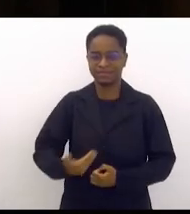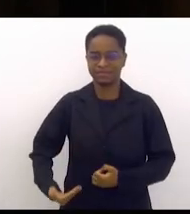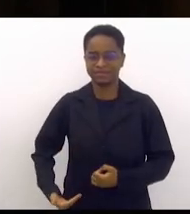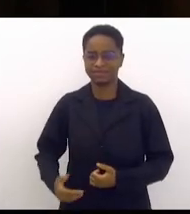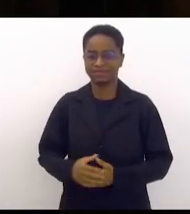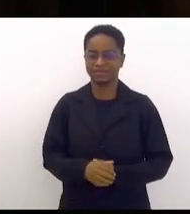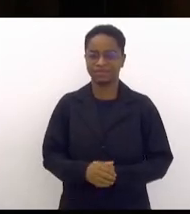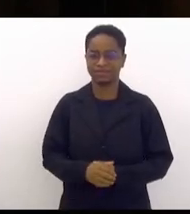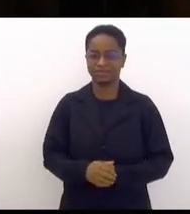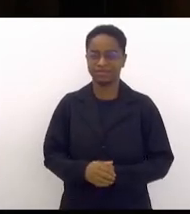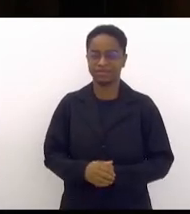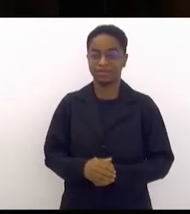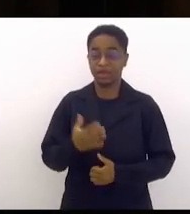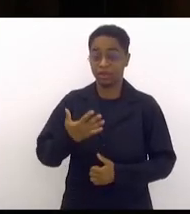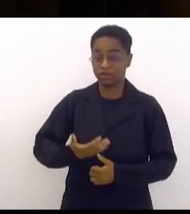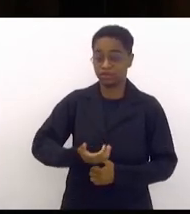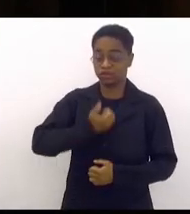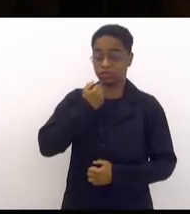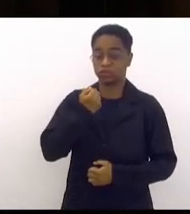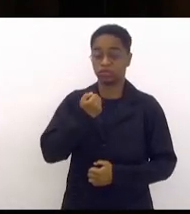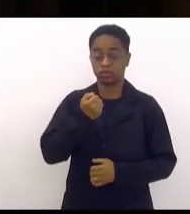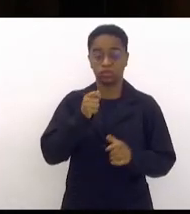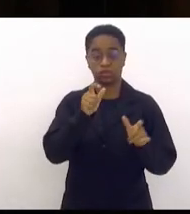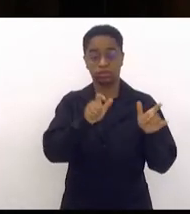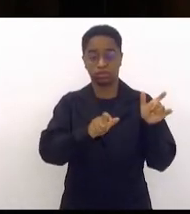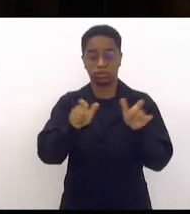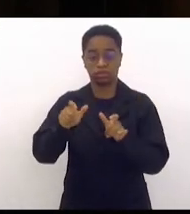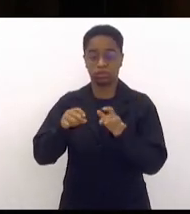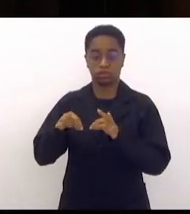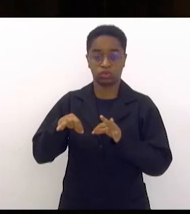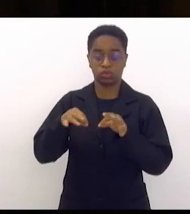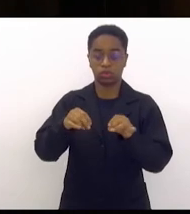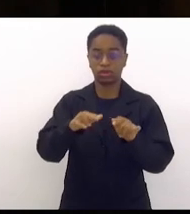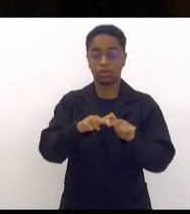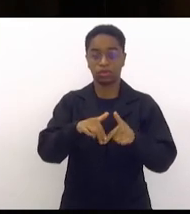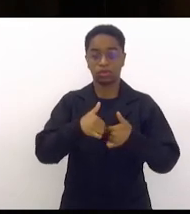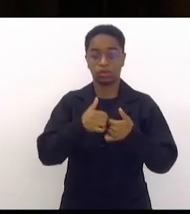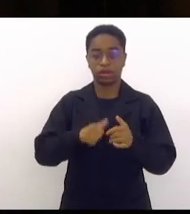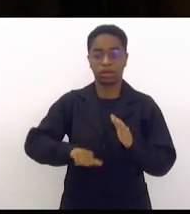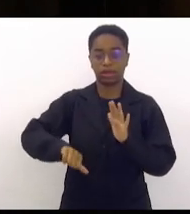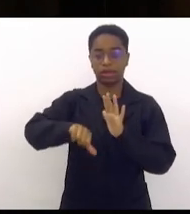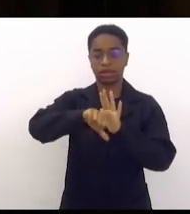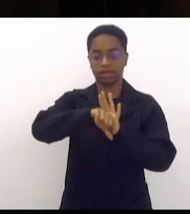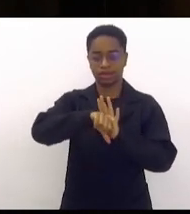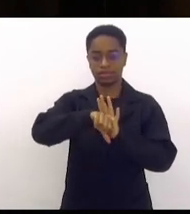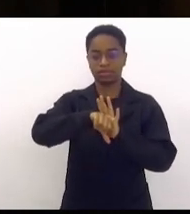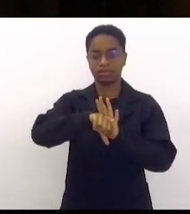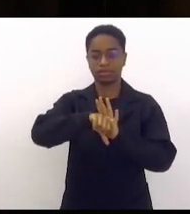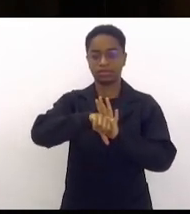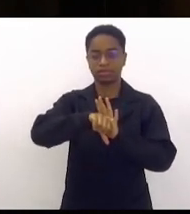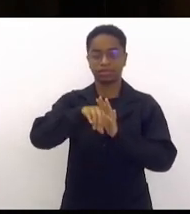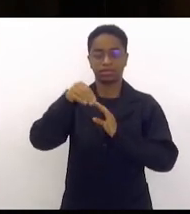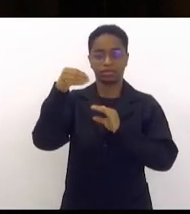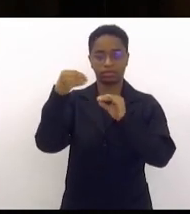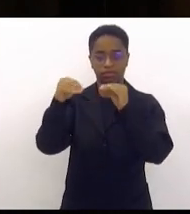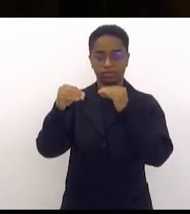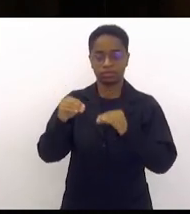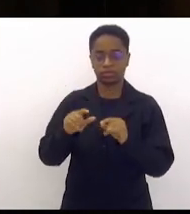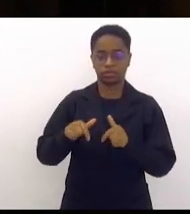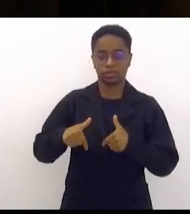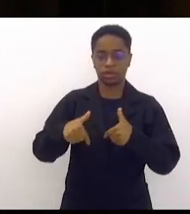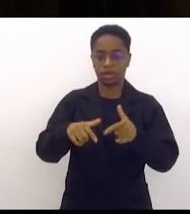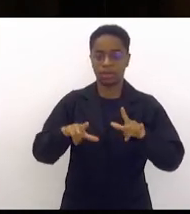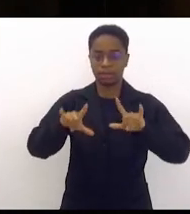surpreendeu-se todos com o crime colocado pela milícia